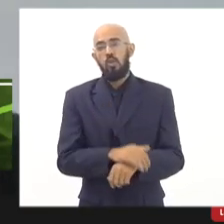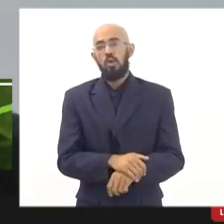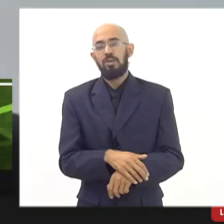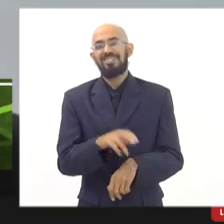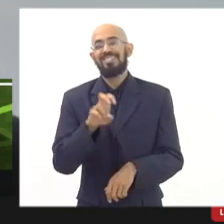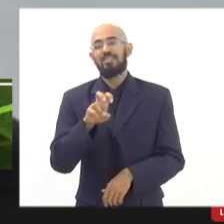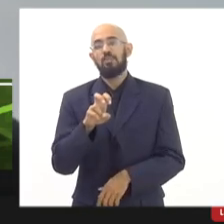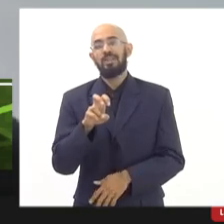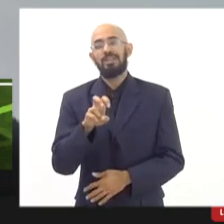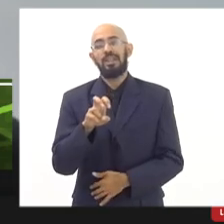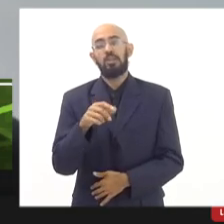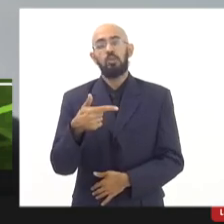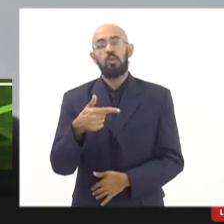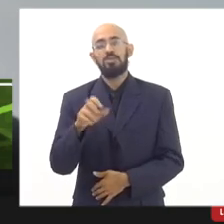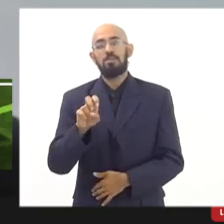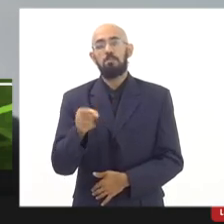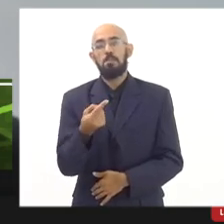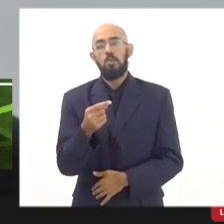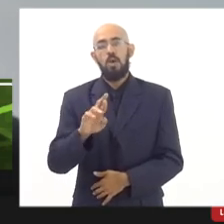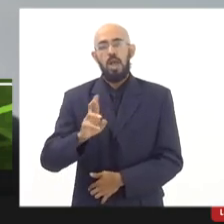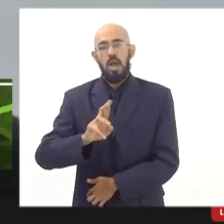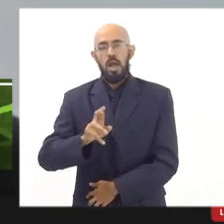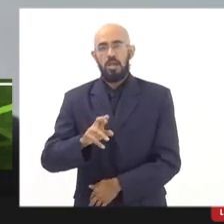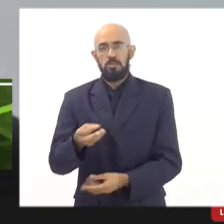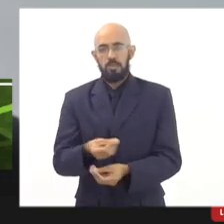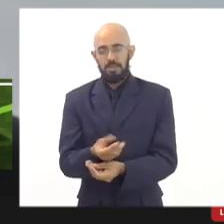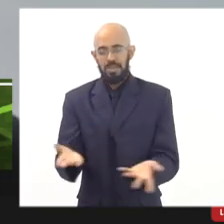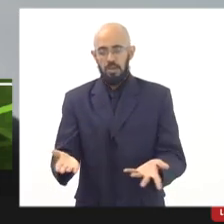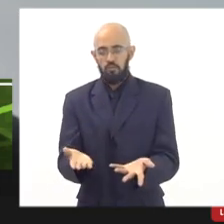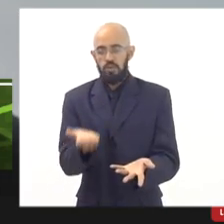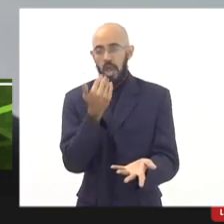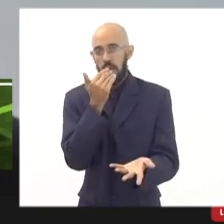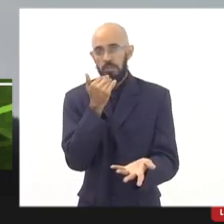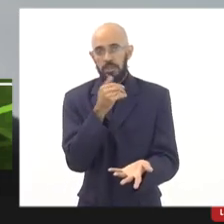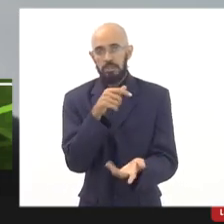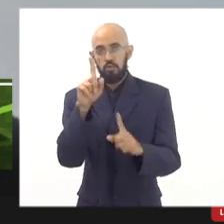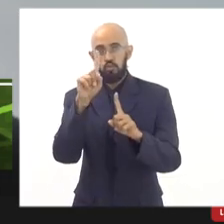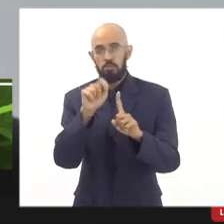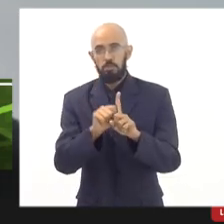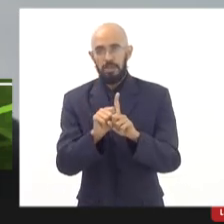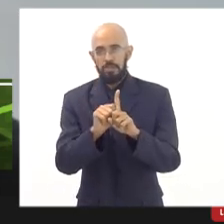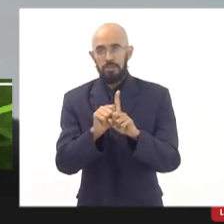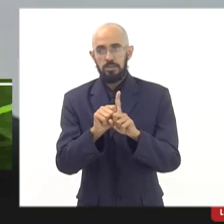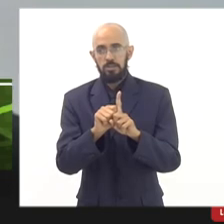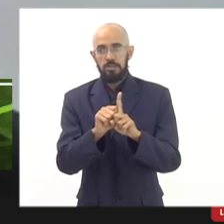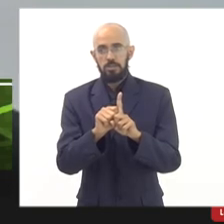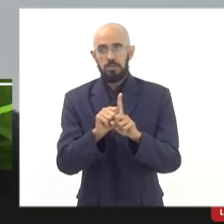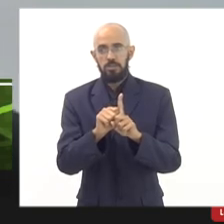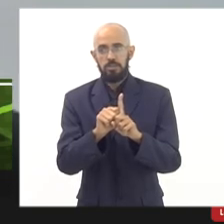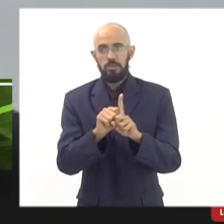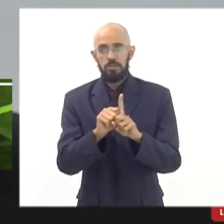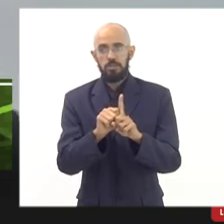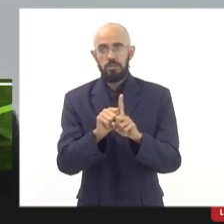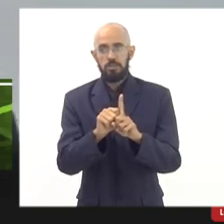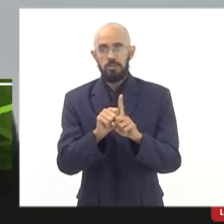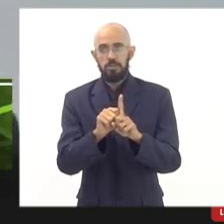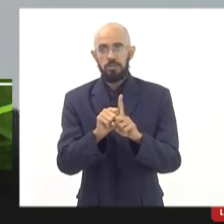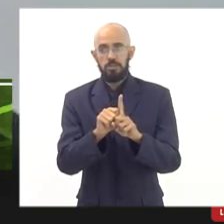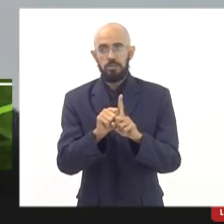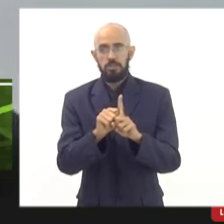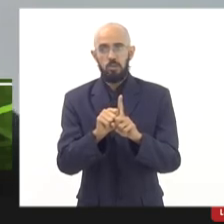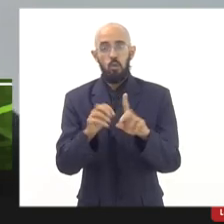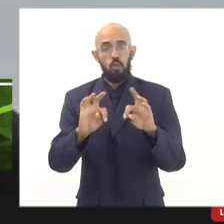de 52 mil reais para poder servir a merenda do mês, dentro do mês, com